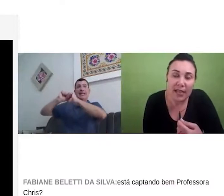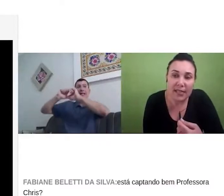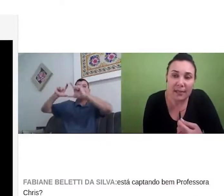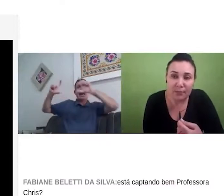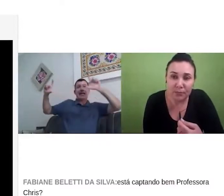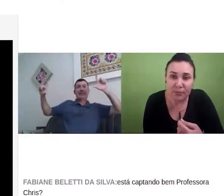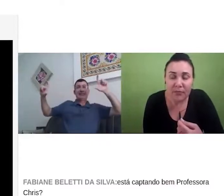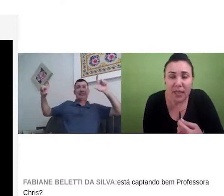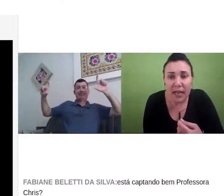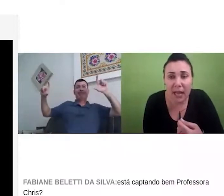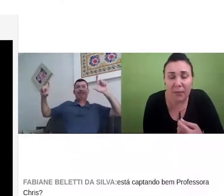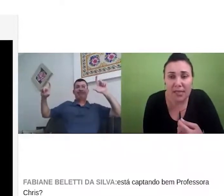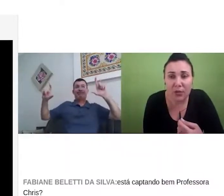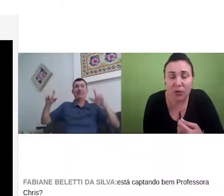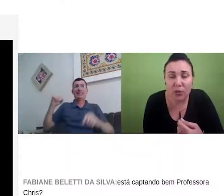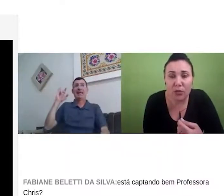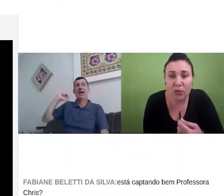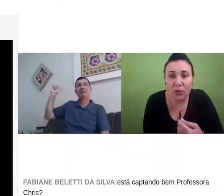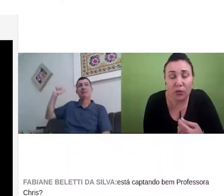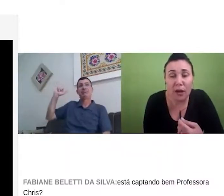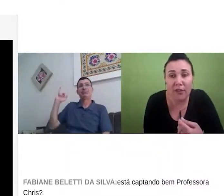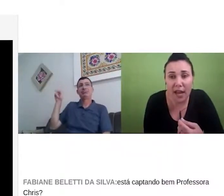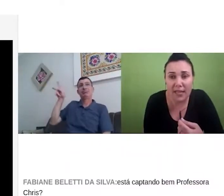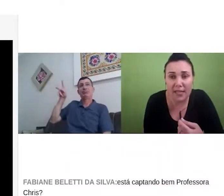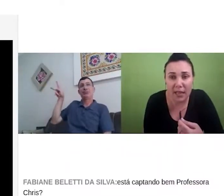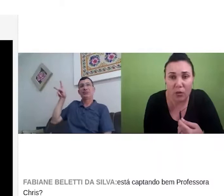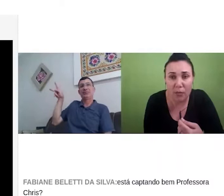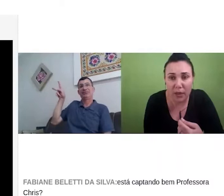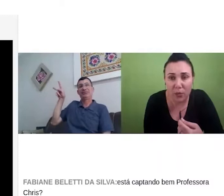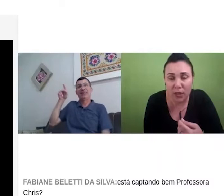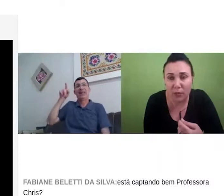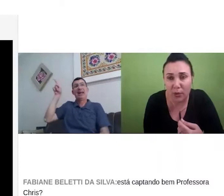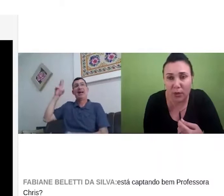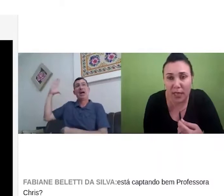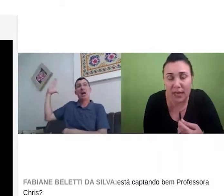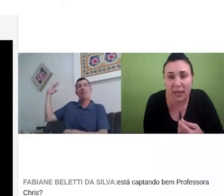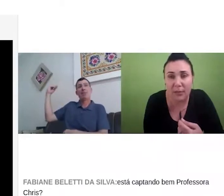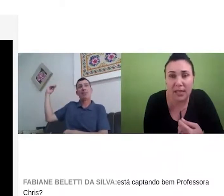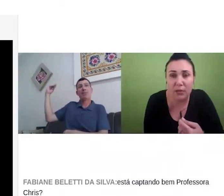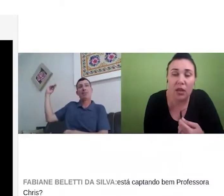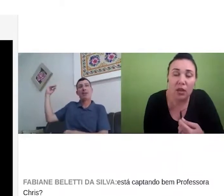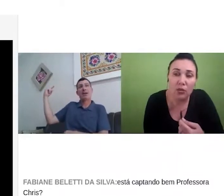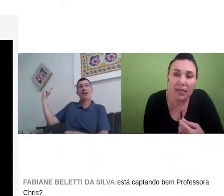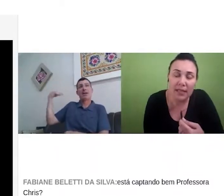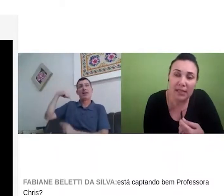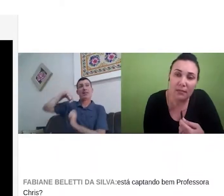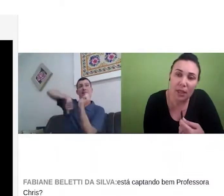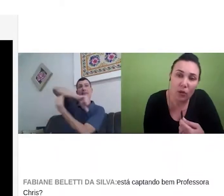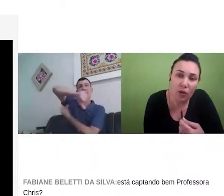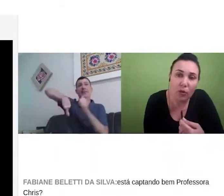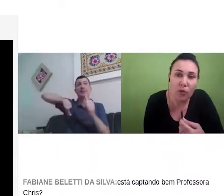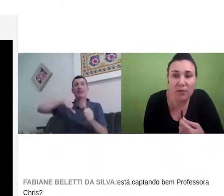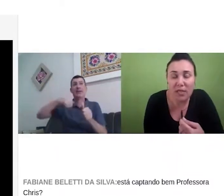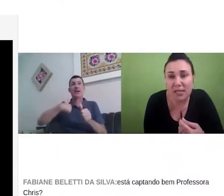sinais ela acaba sendo numa frase, comparando com a língua portuguesa, acaba sendo uma sentença